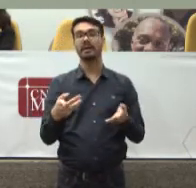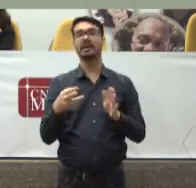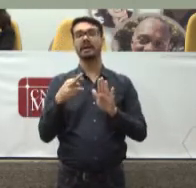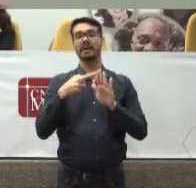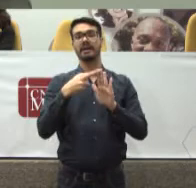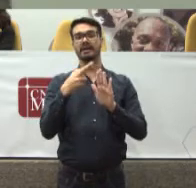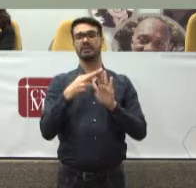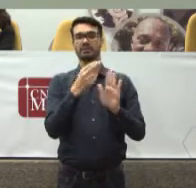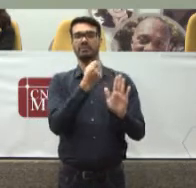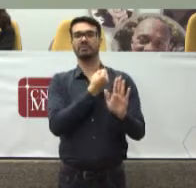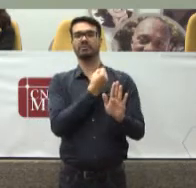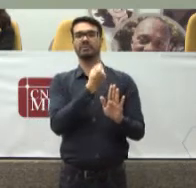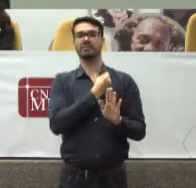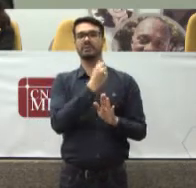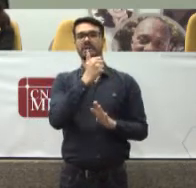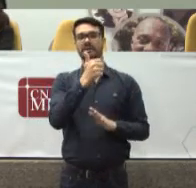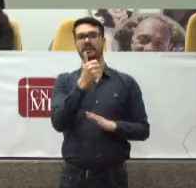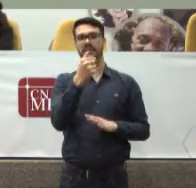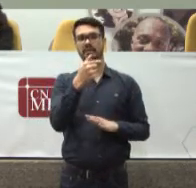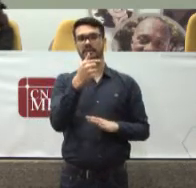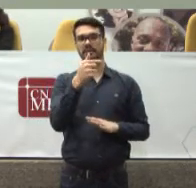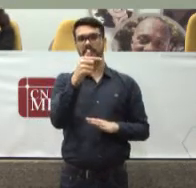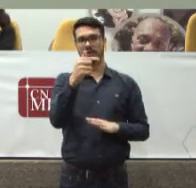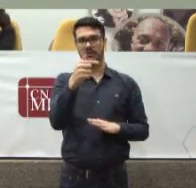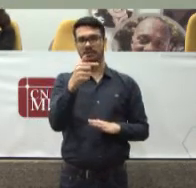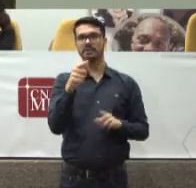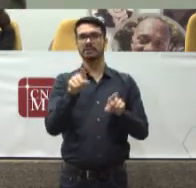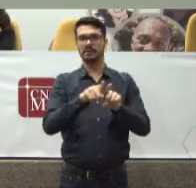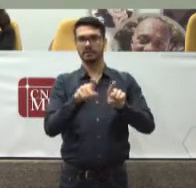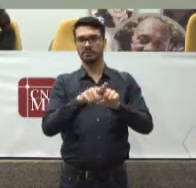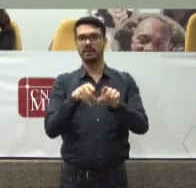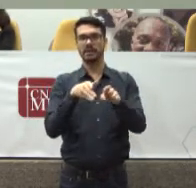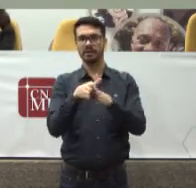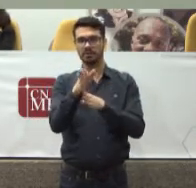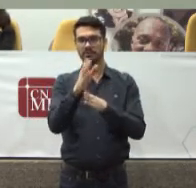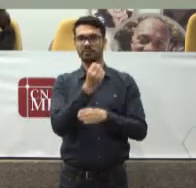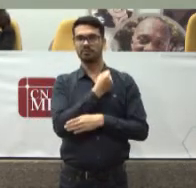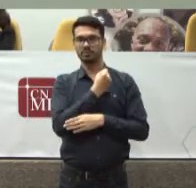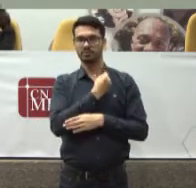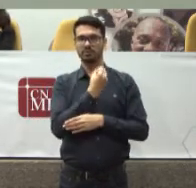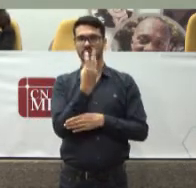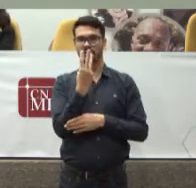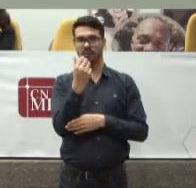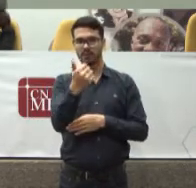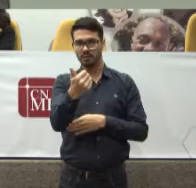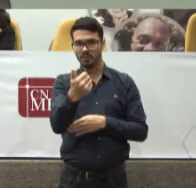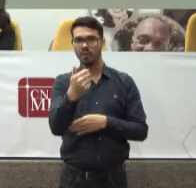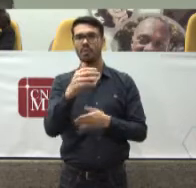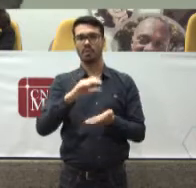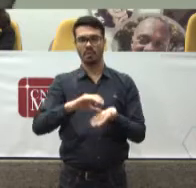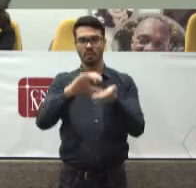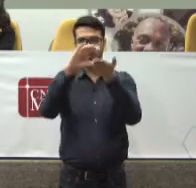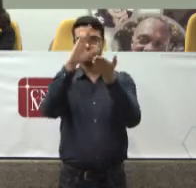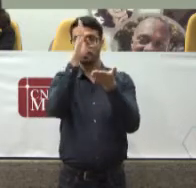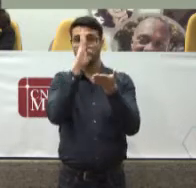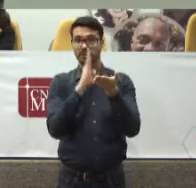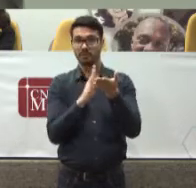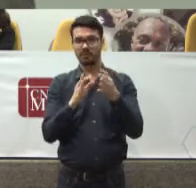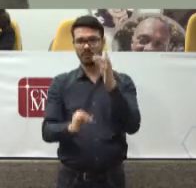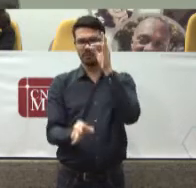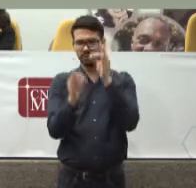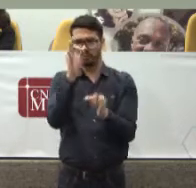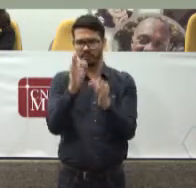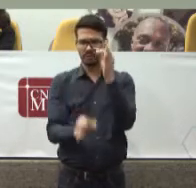107 Antes da recomendação 31 O Conselho Nacional de Justiça Começa a construir